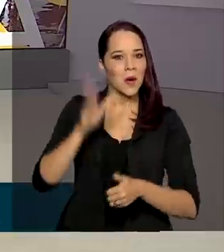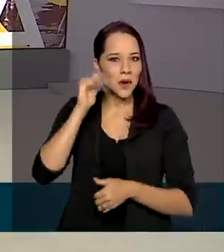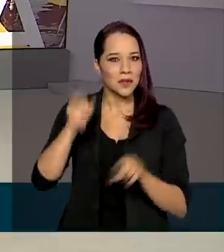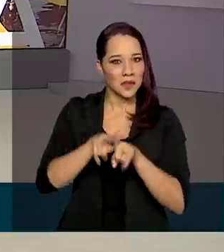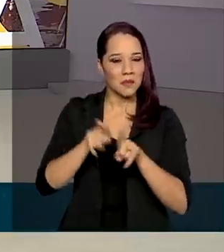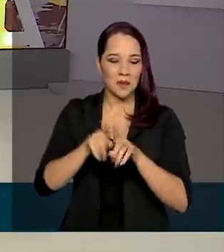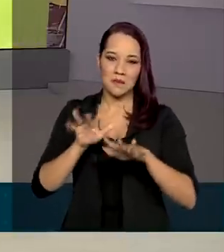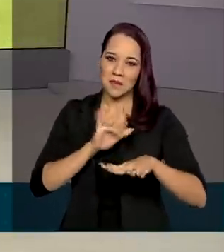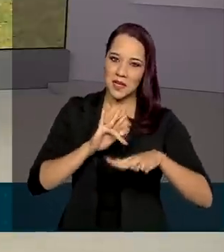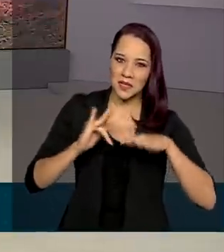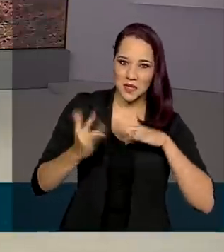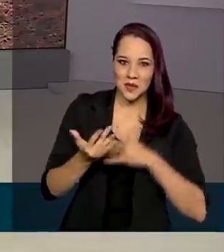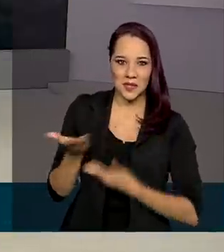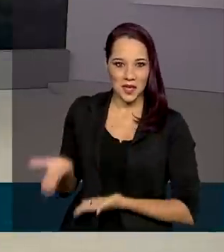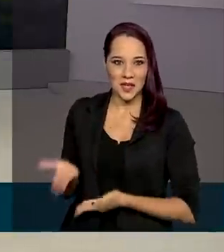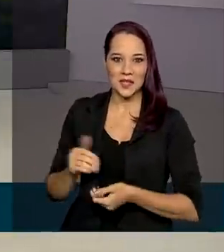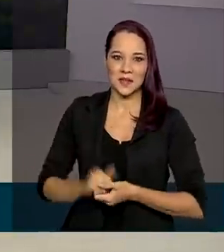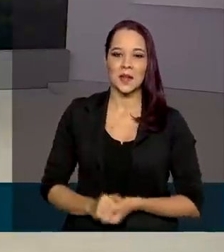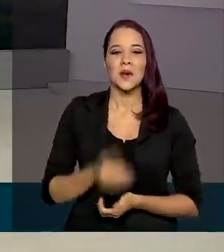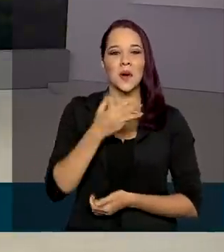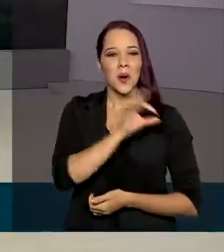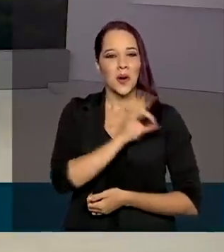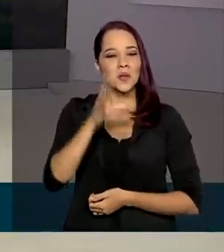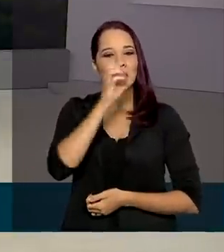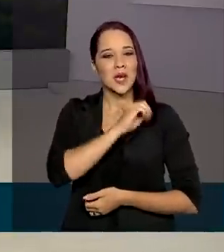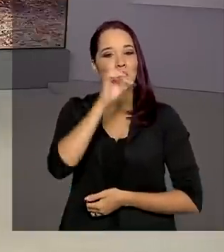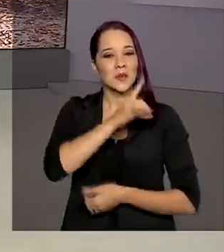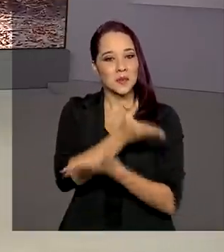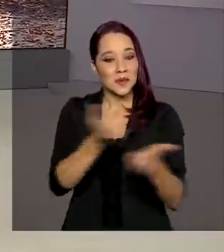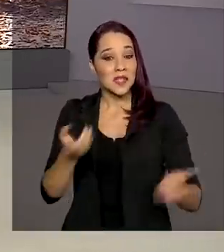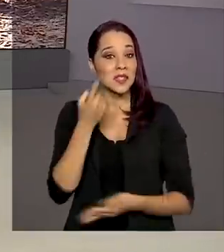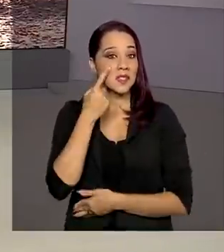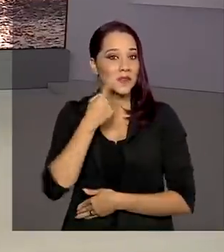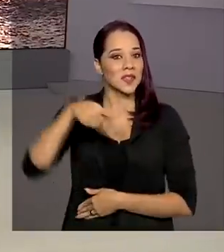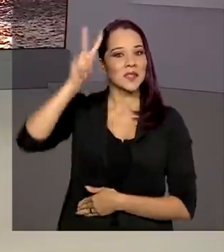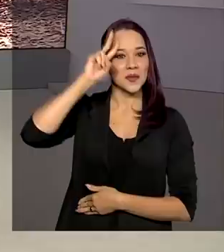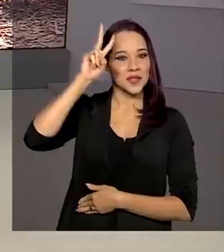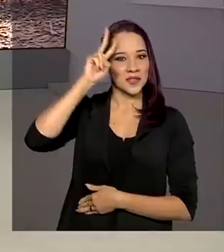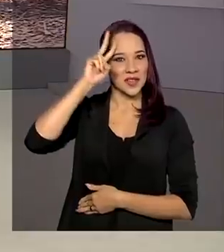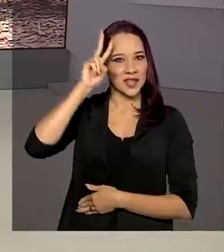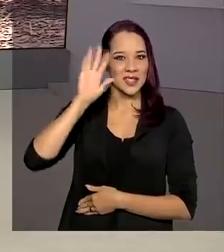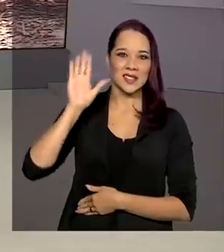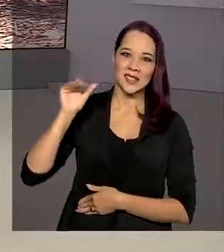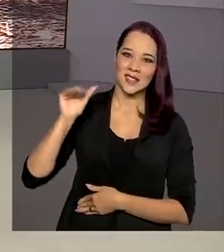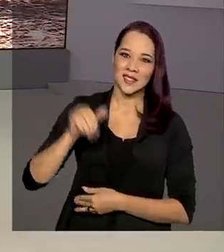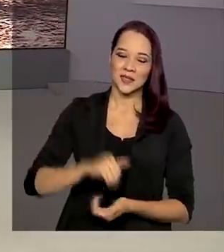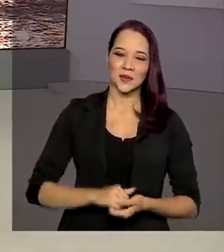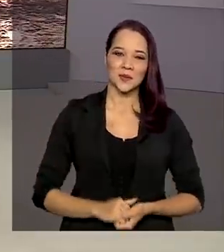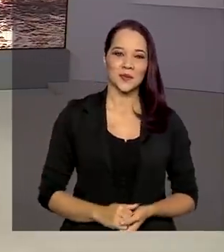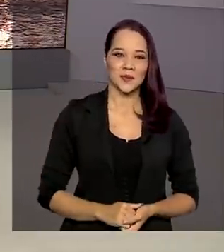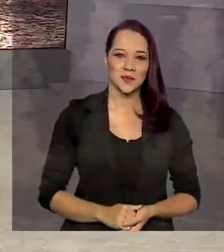também pelas redes sociais. Um ótimo fim de semana para você. Nos vemos na segunda-feira. Até lá.